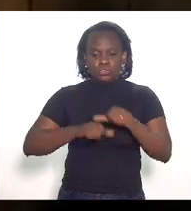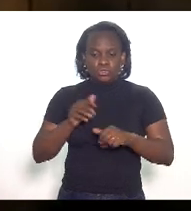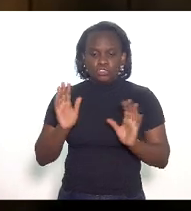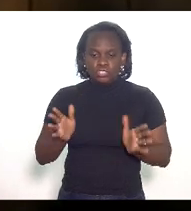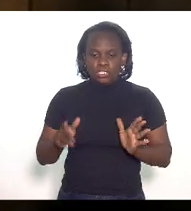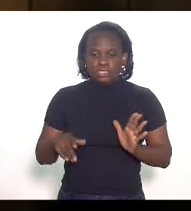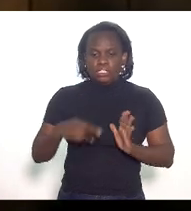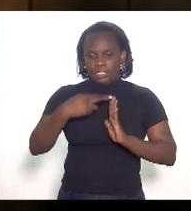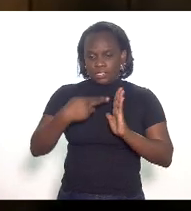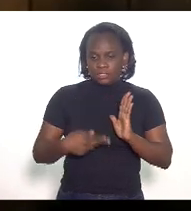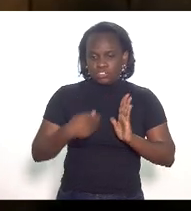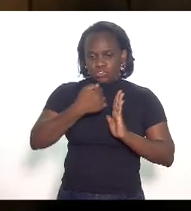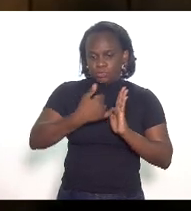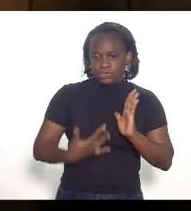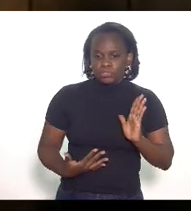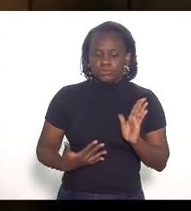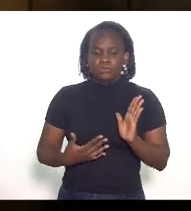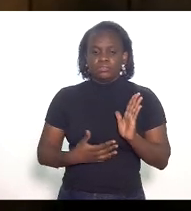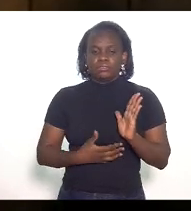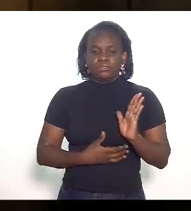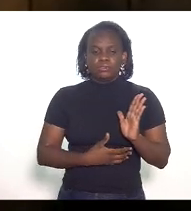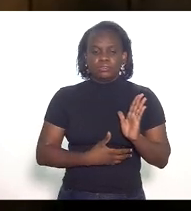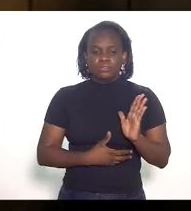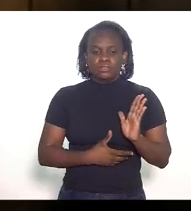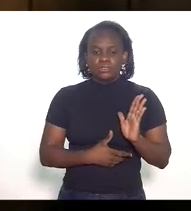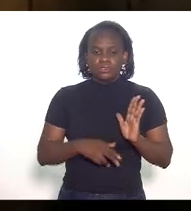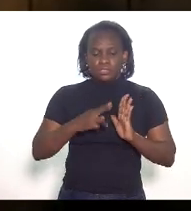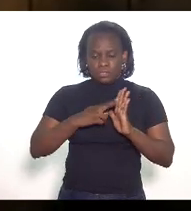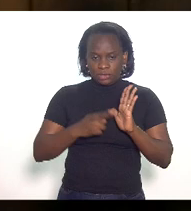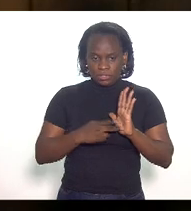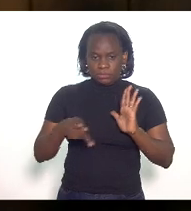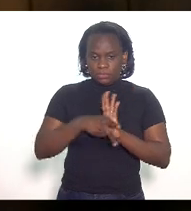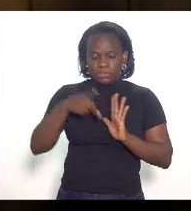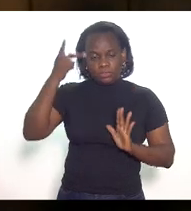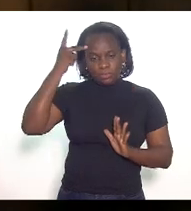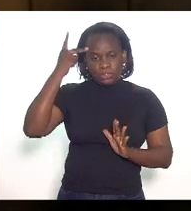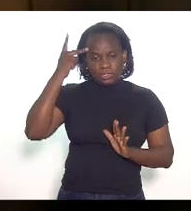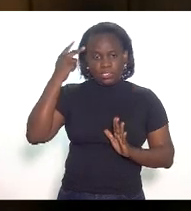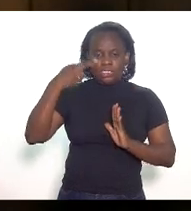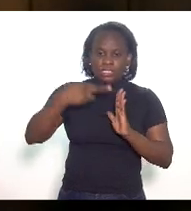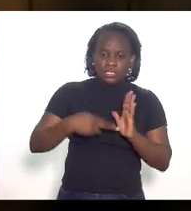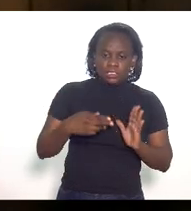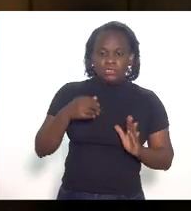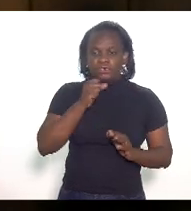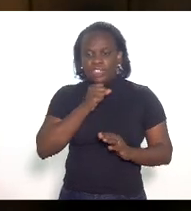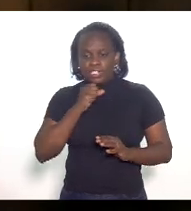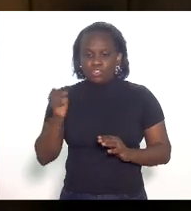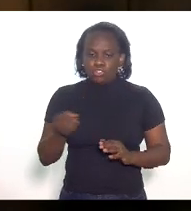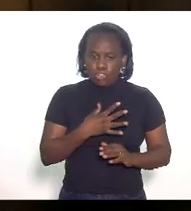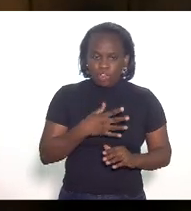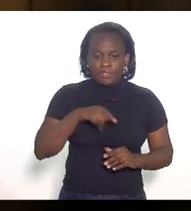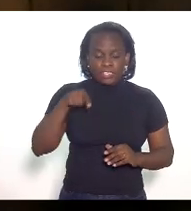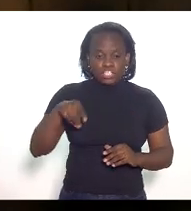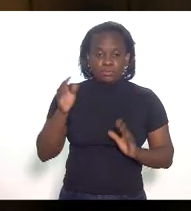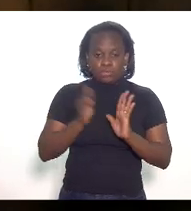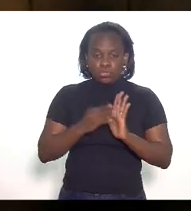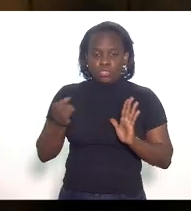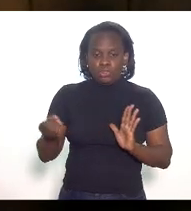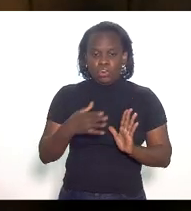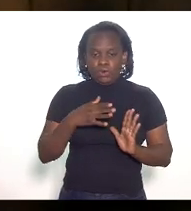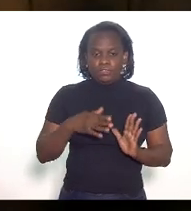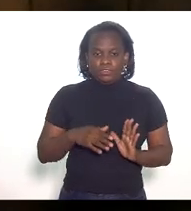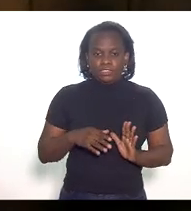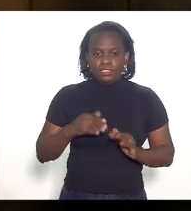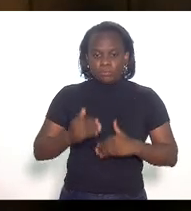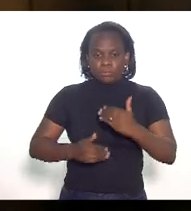a redação lá no no regulamento paulista tem a redação antiga e a nova a que a gente colocou é a nova